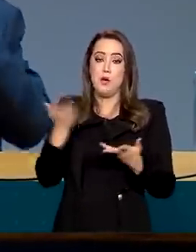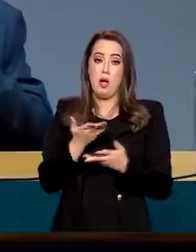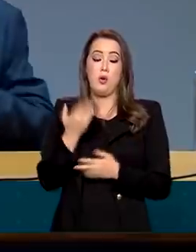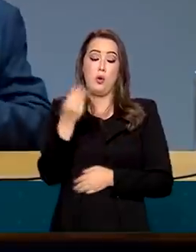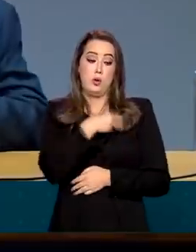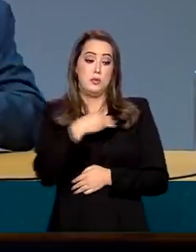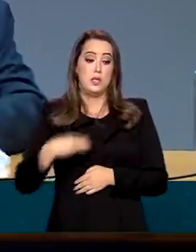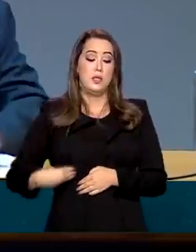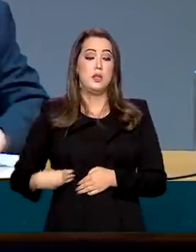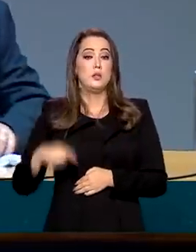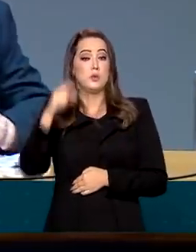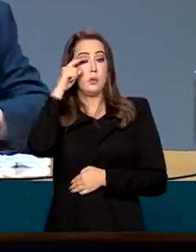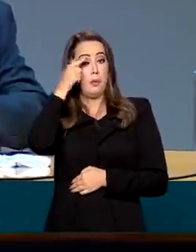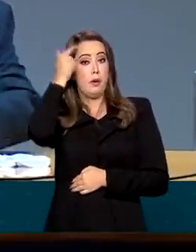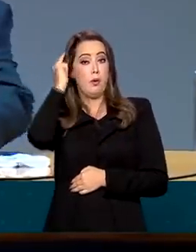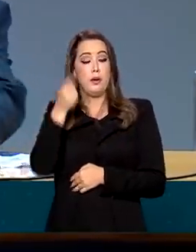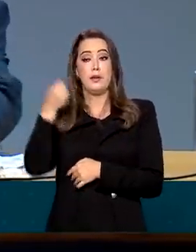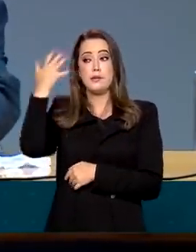ministro Paulo Guedes.